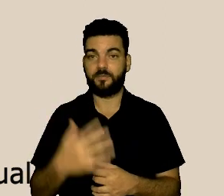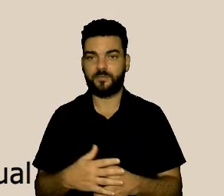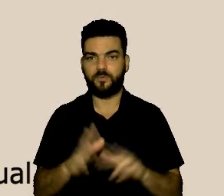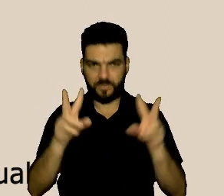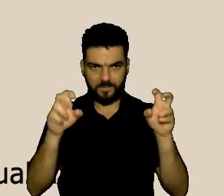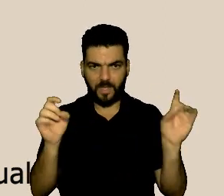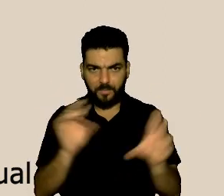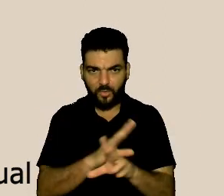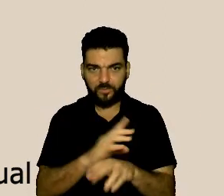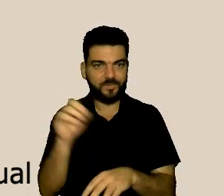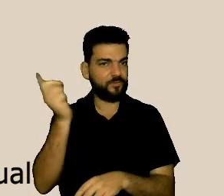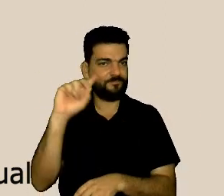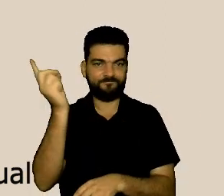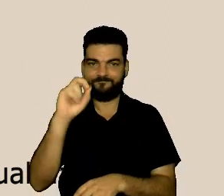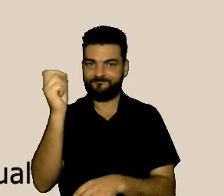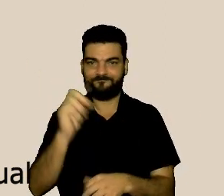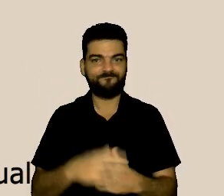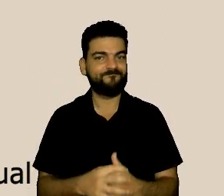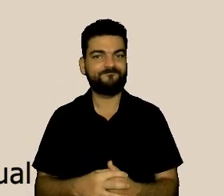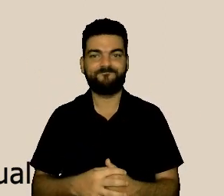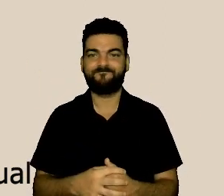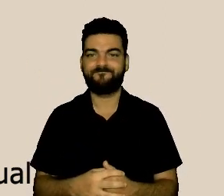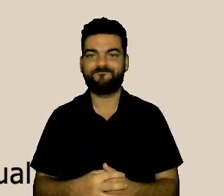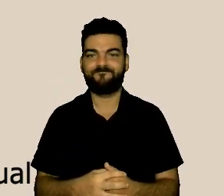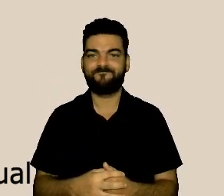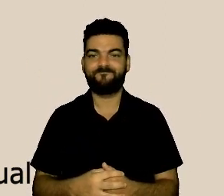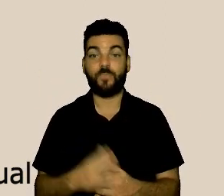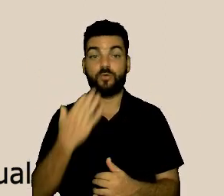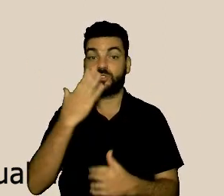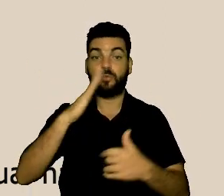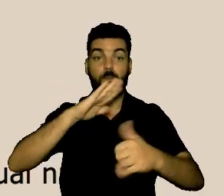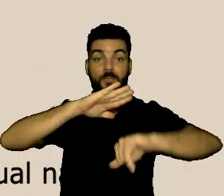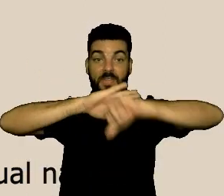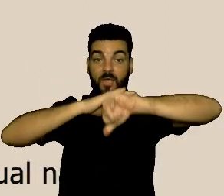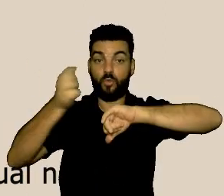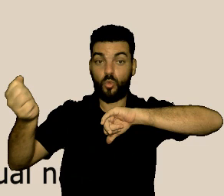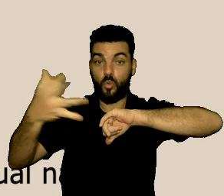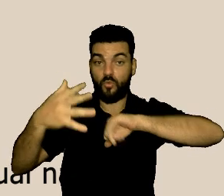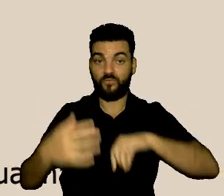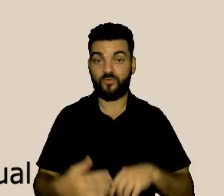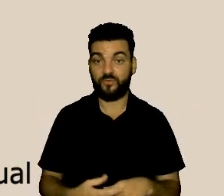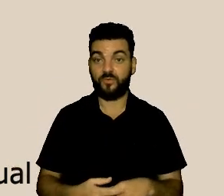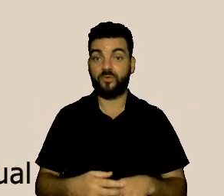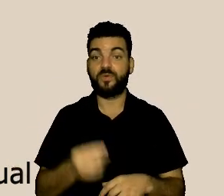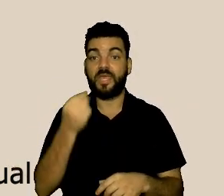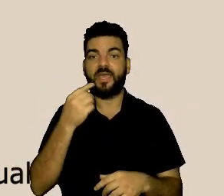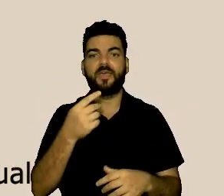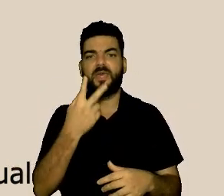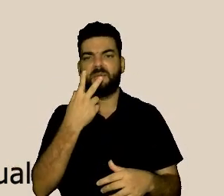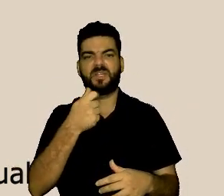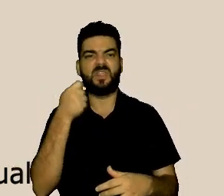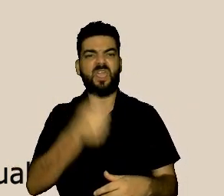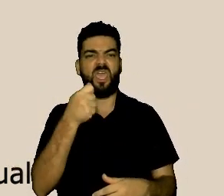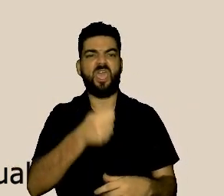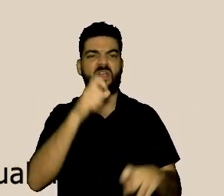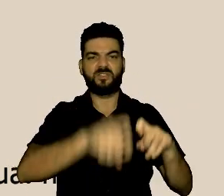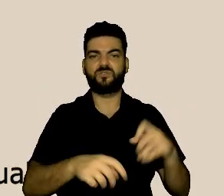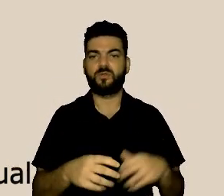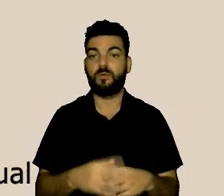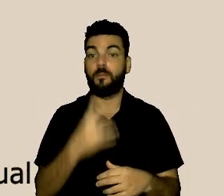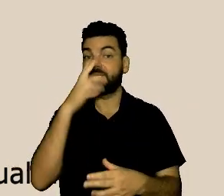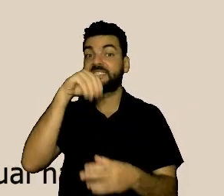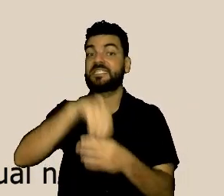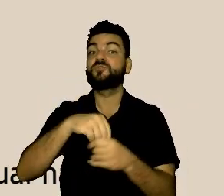novo que é a importunação sexual típica dos transportes públicos, nasceu aonde a pessoa não